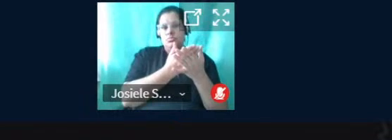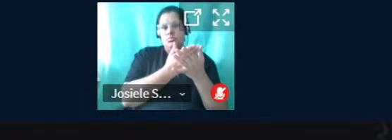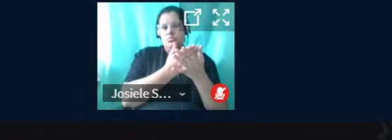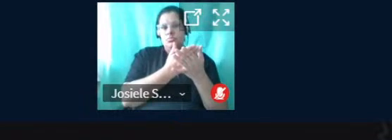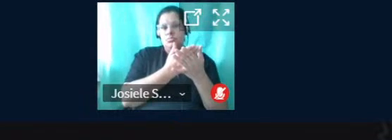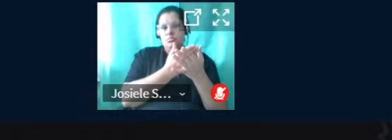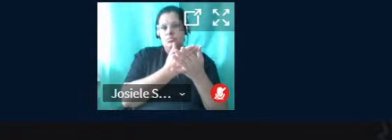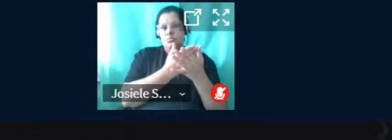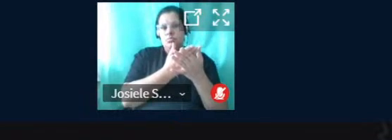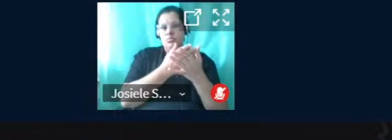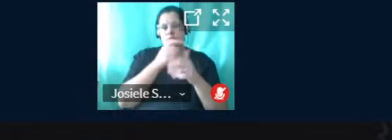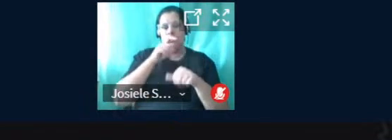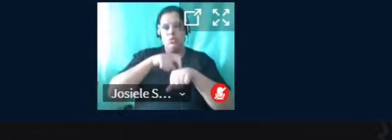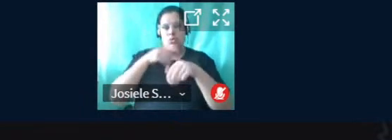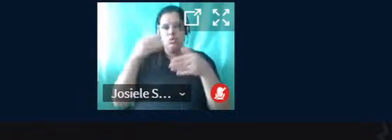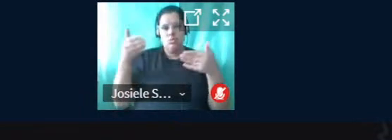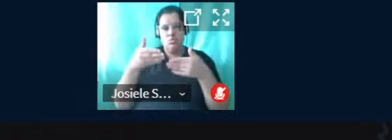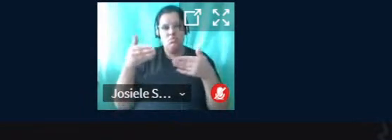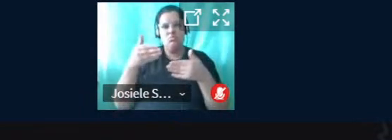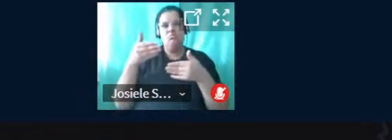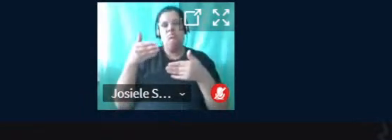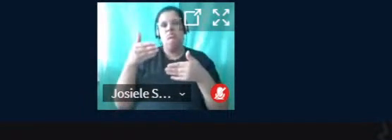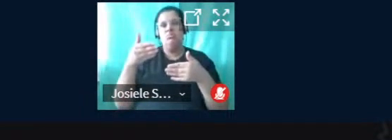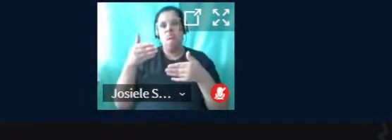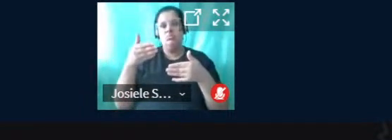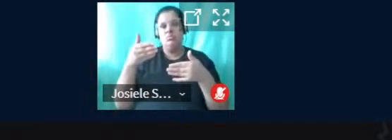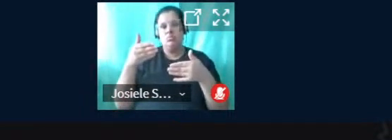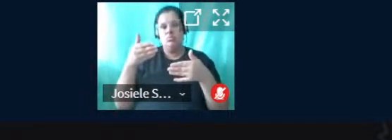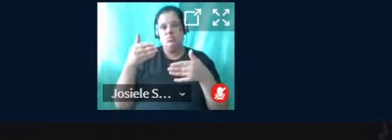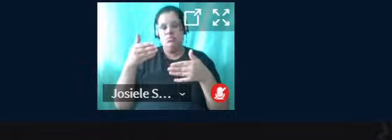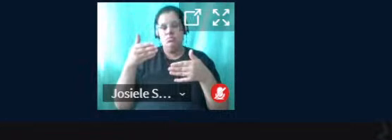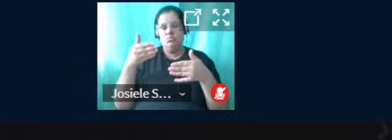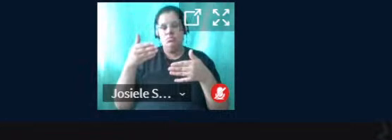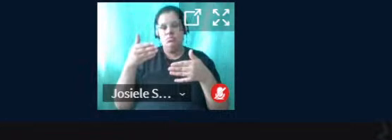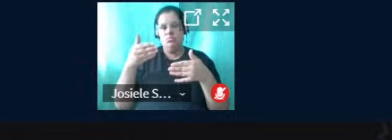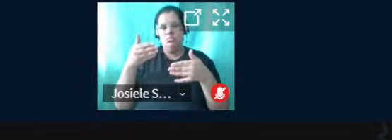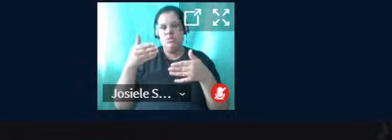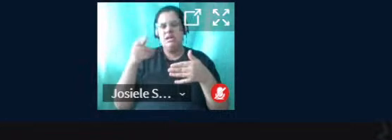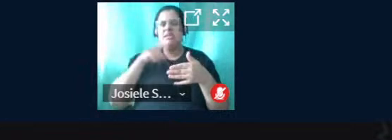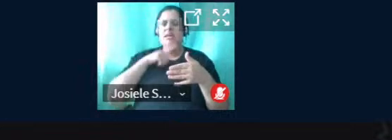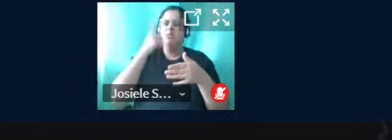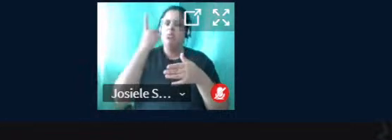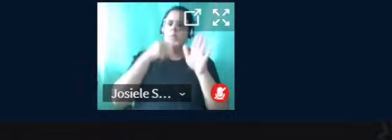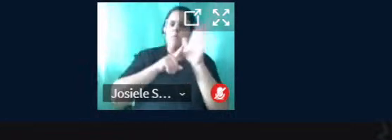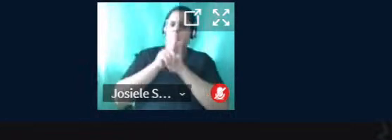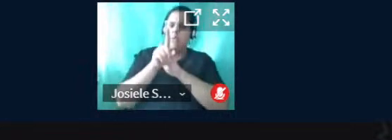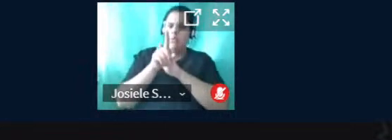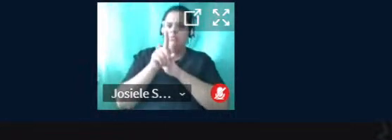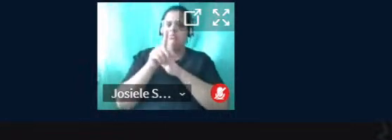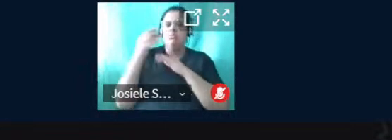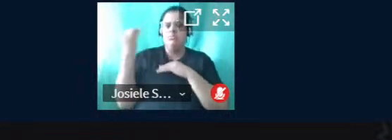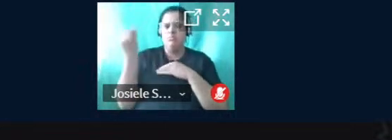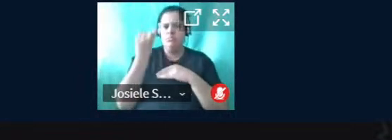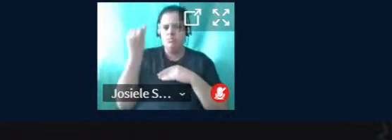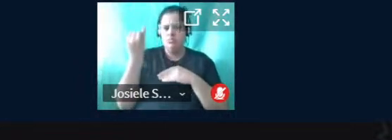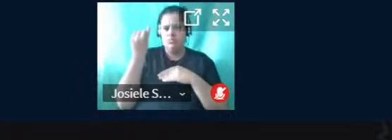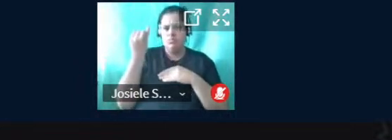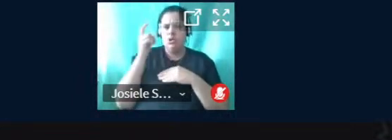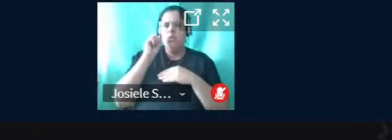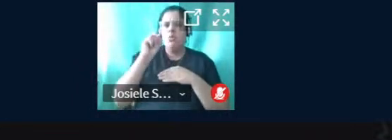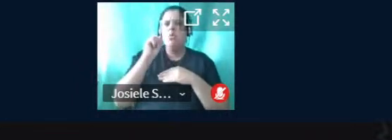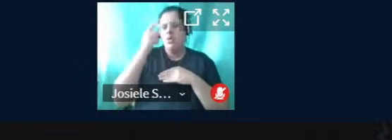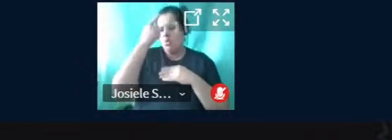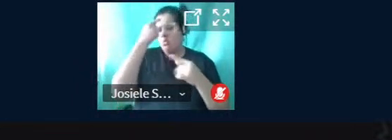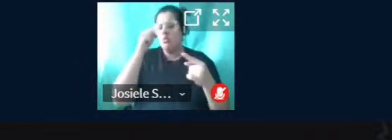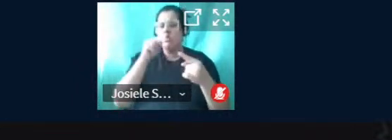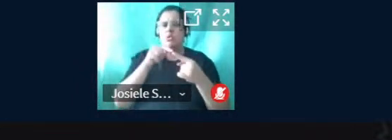Nesse momento de muitas restrições e cuidados, obviamente, surge uma pergunta bem pertinente, na verdade, que é o que